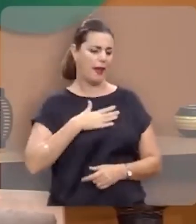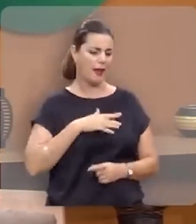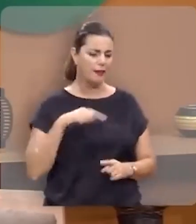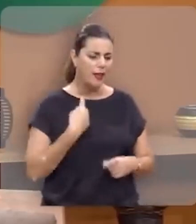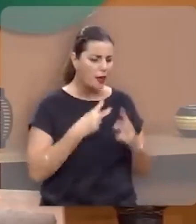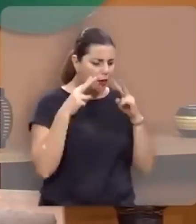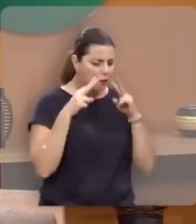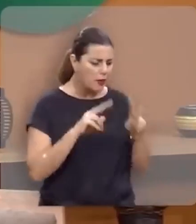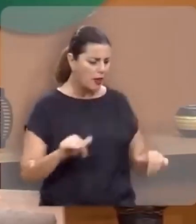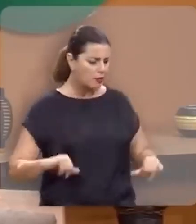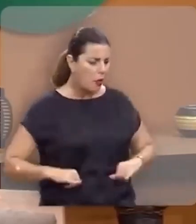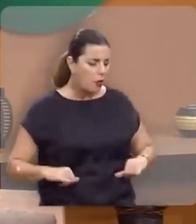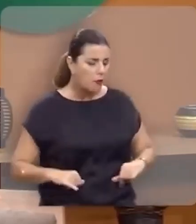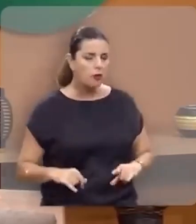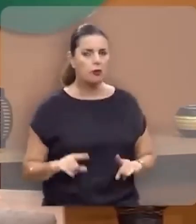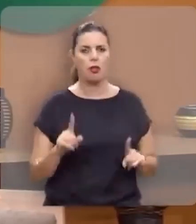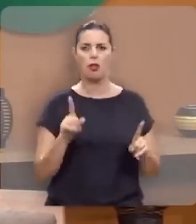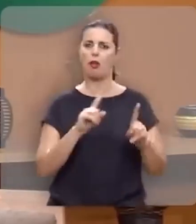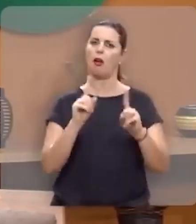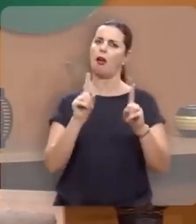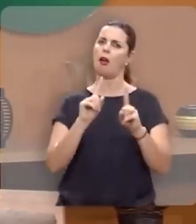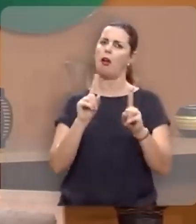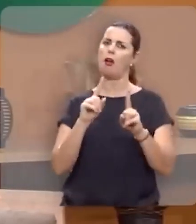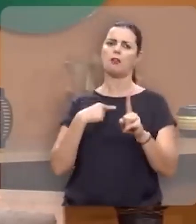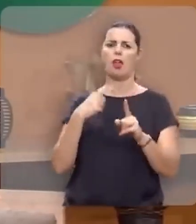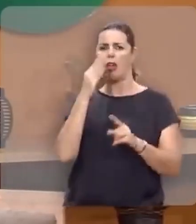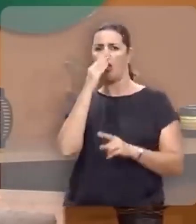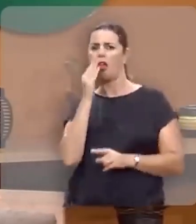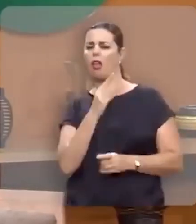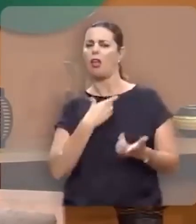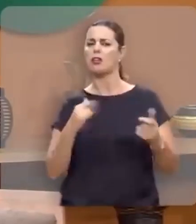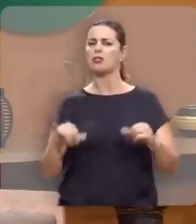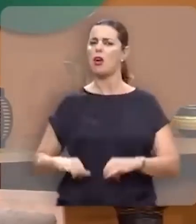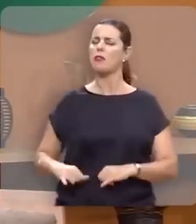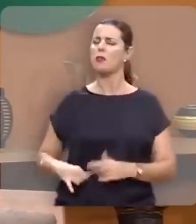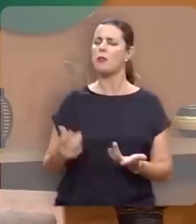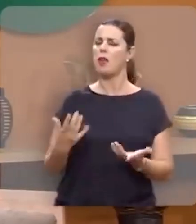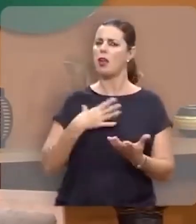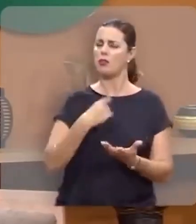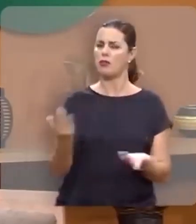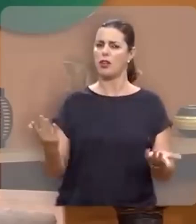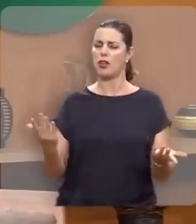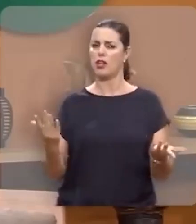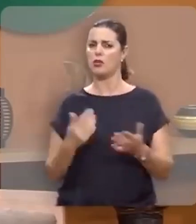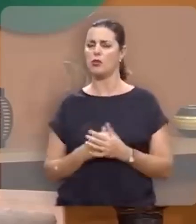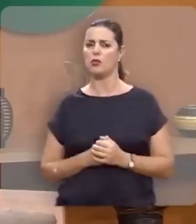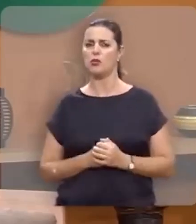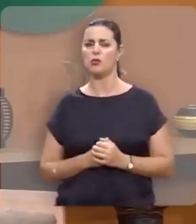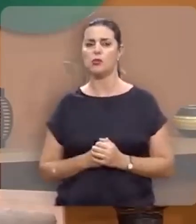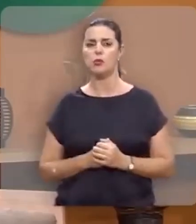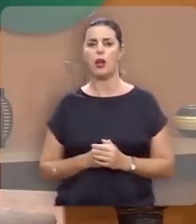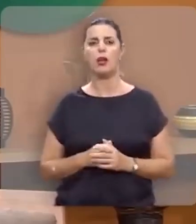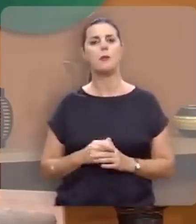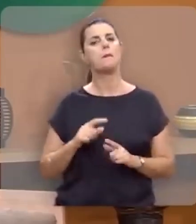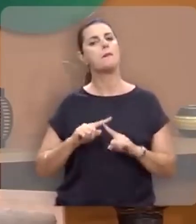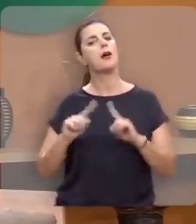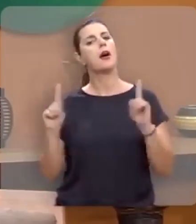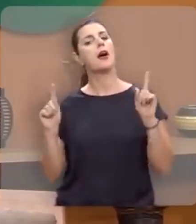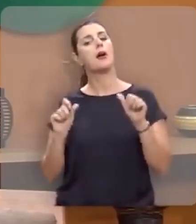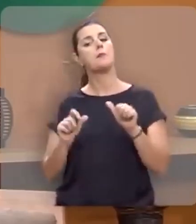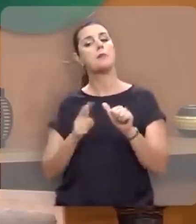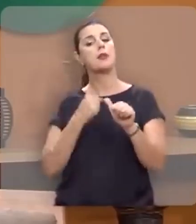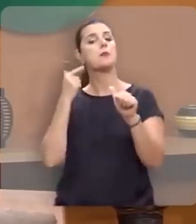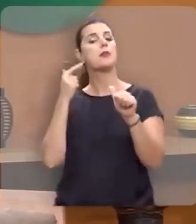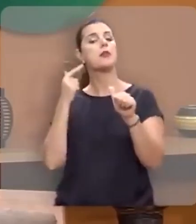ver sofrer. Deus não é sádico. Deus não desperdiça sofrimento na vida de seus filhos. Mas, primeiro, o